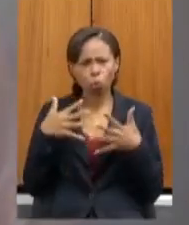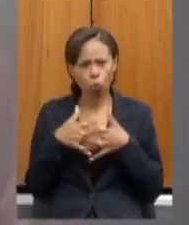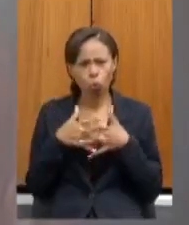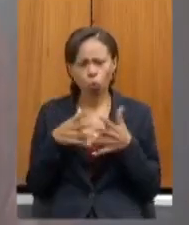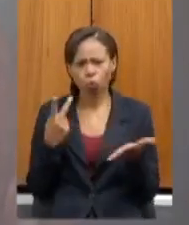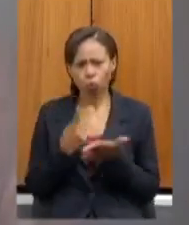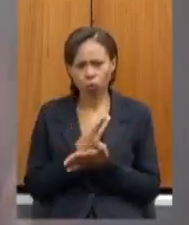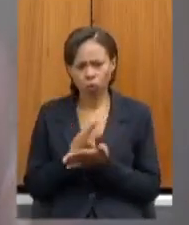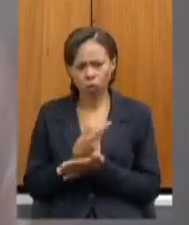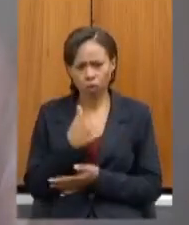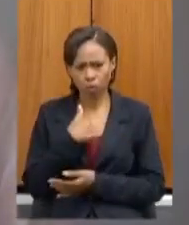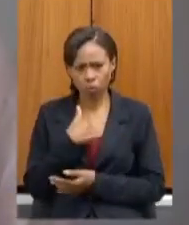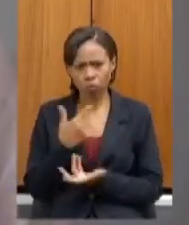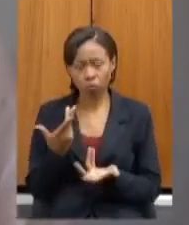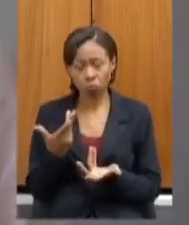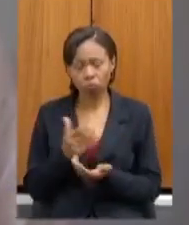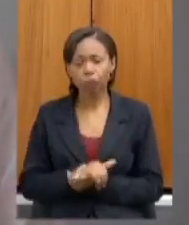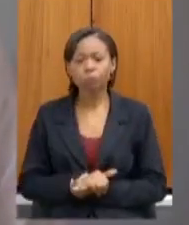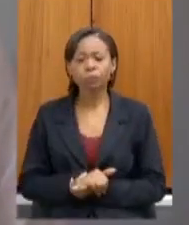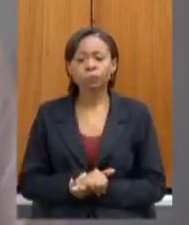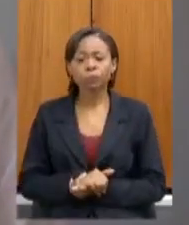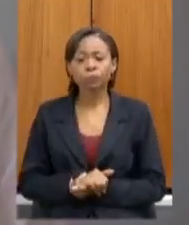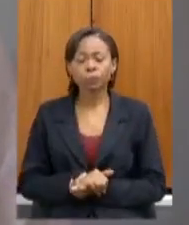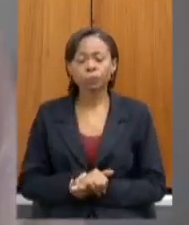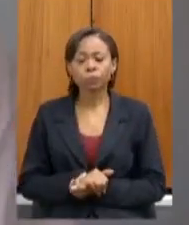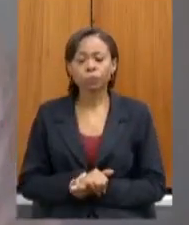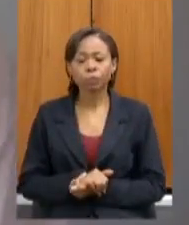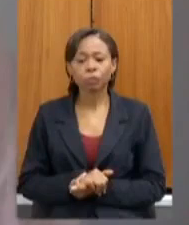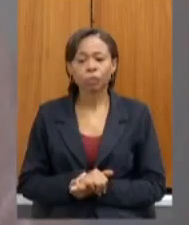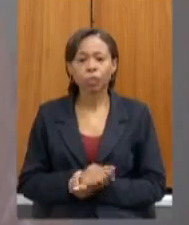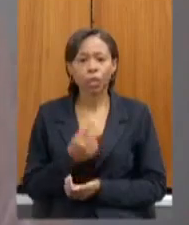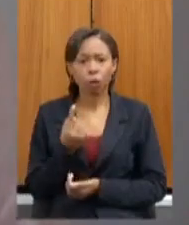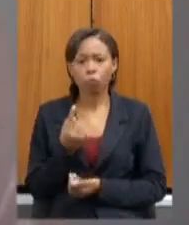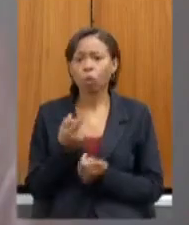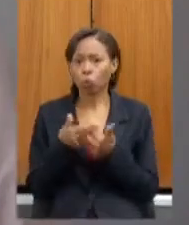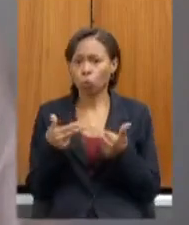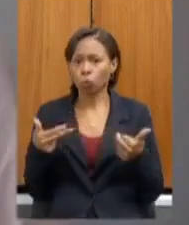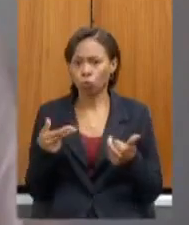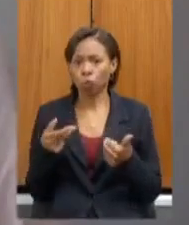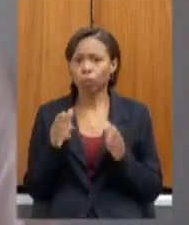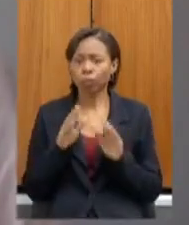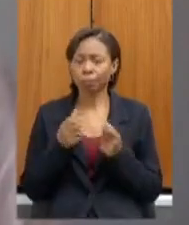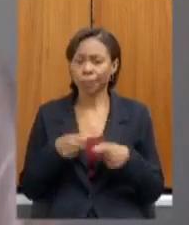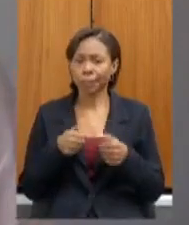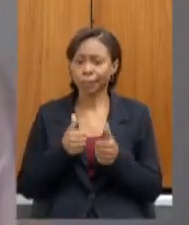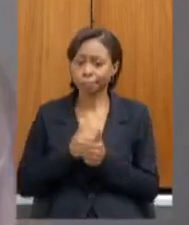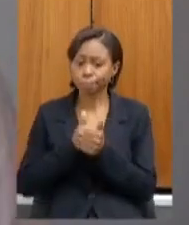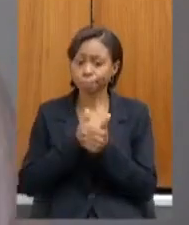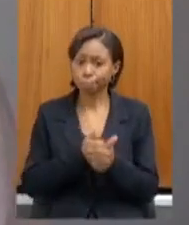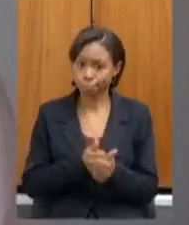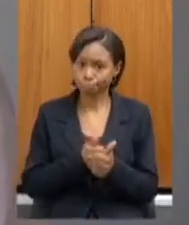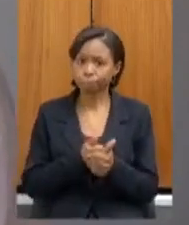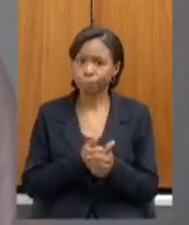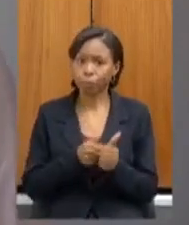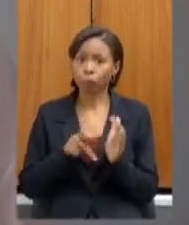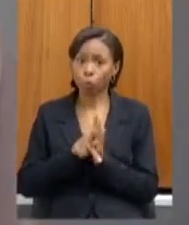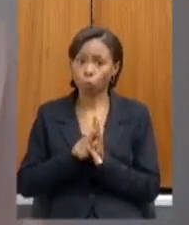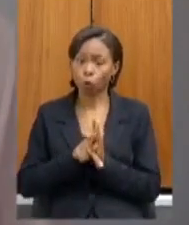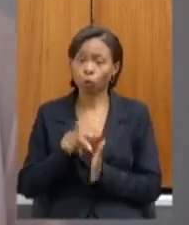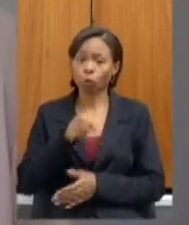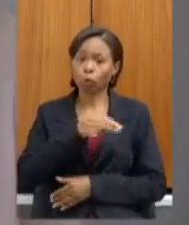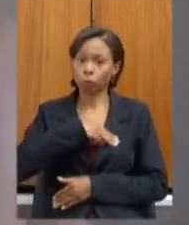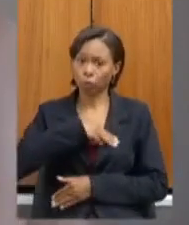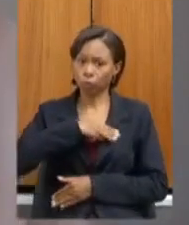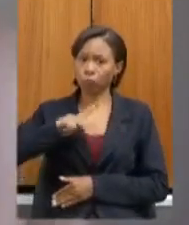errado caso esse é um ponto inclusive que vem sendo acompanhado de forma bastante próxima pelo próprio Ministério